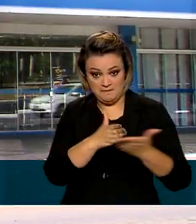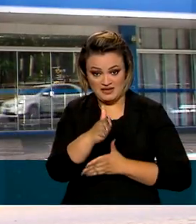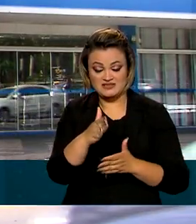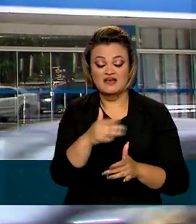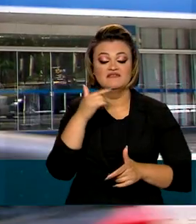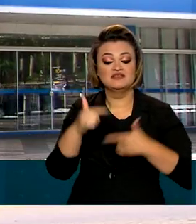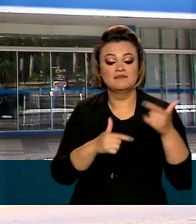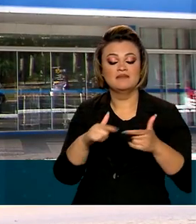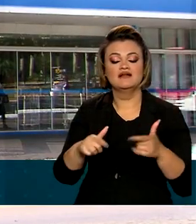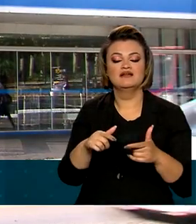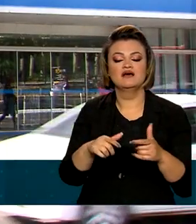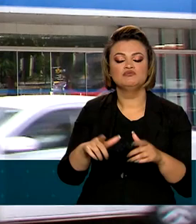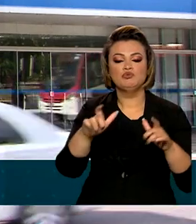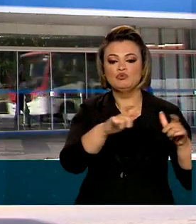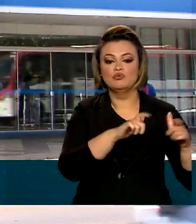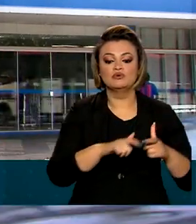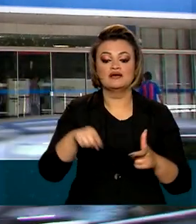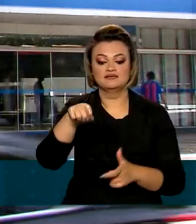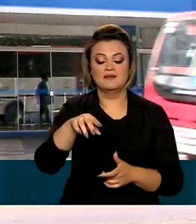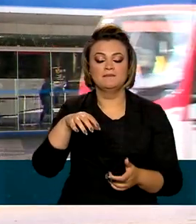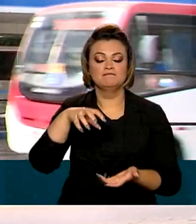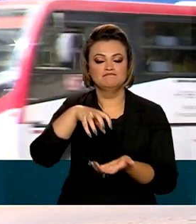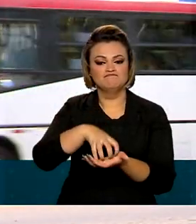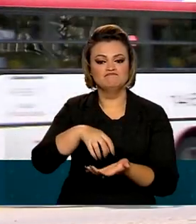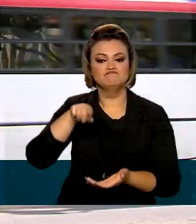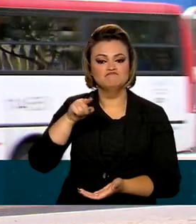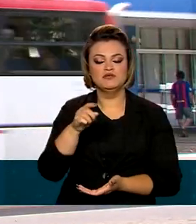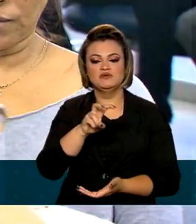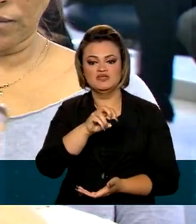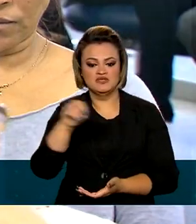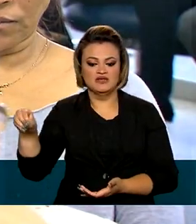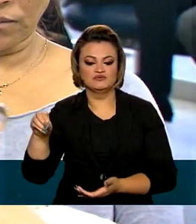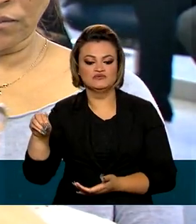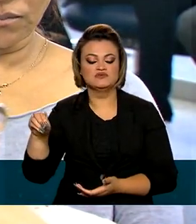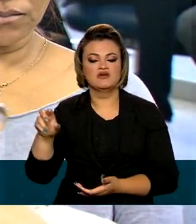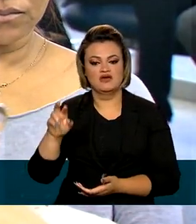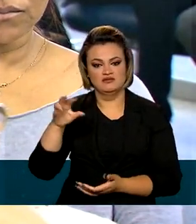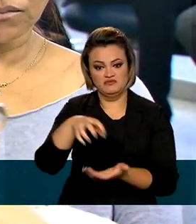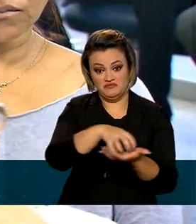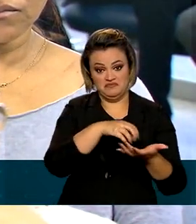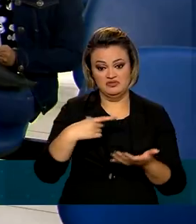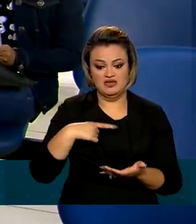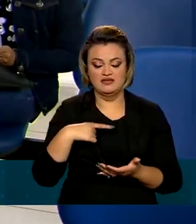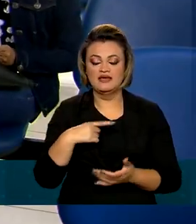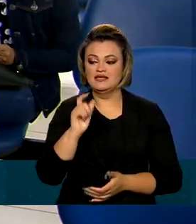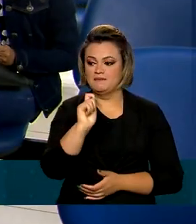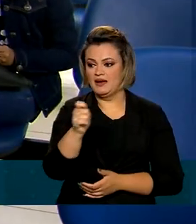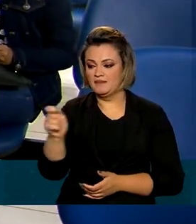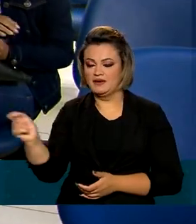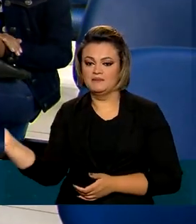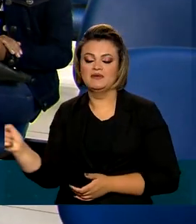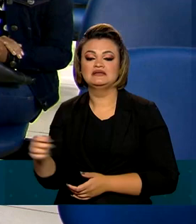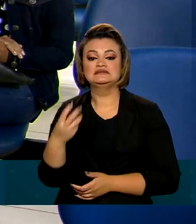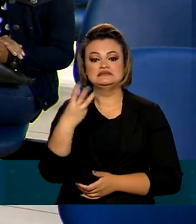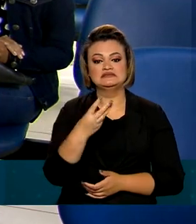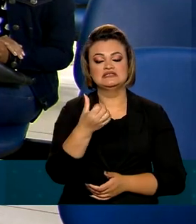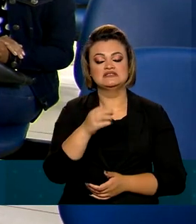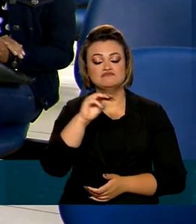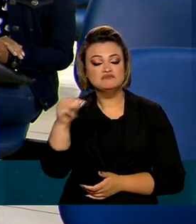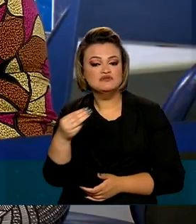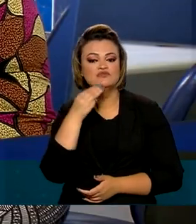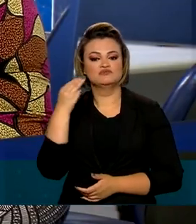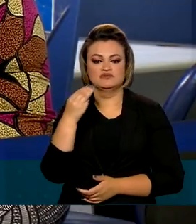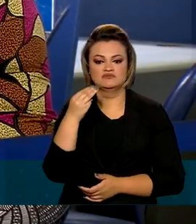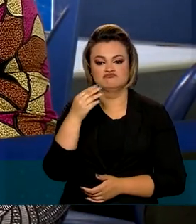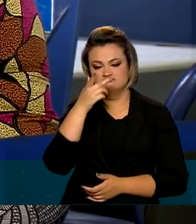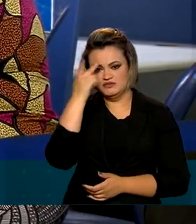trabalhar numa das 1.568 agências do órgão, responsável pelo pagamento para 36 milhões de pessoas.